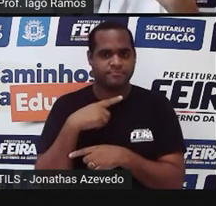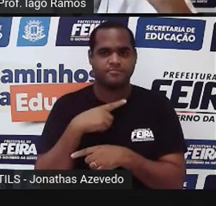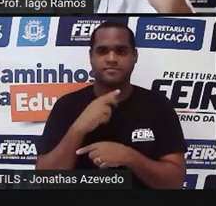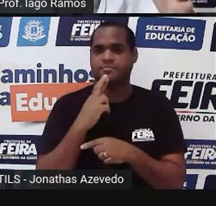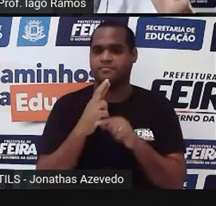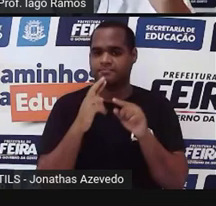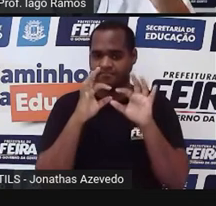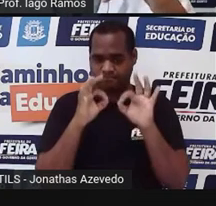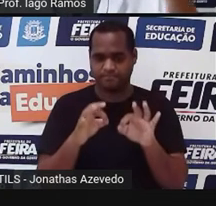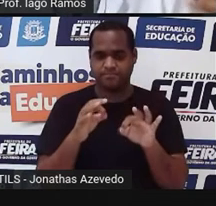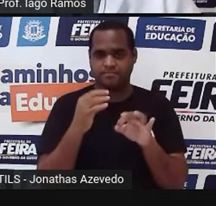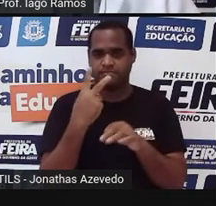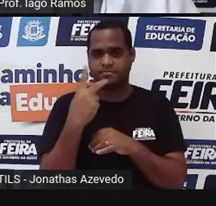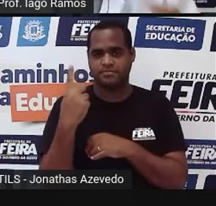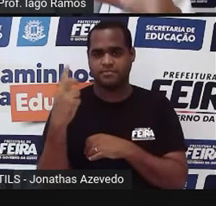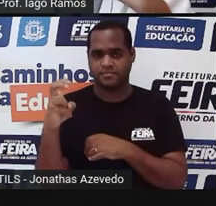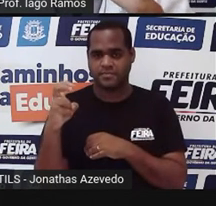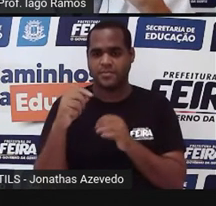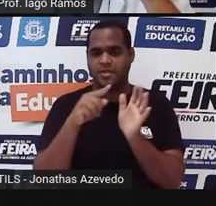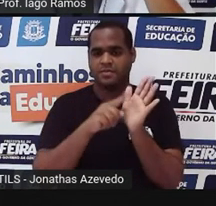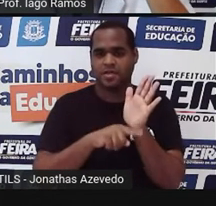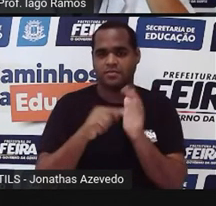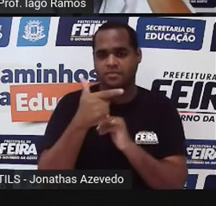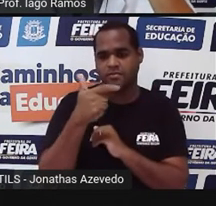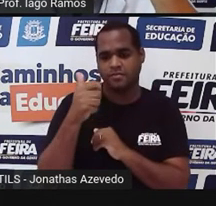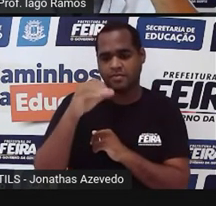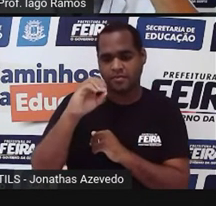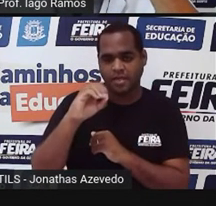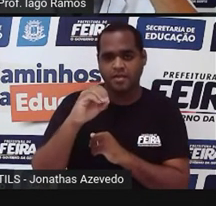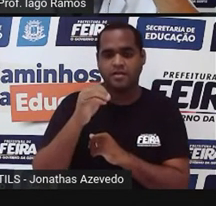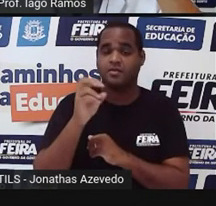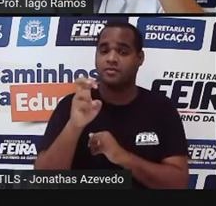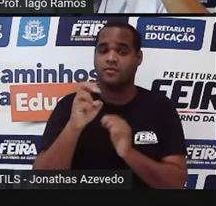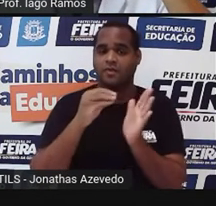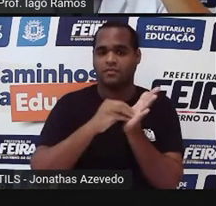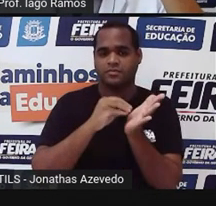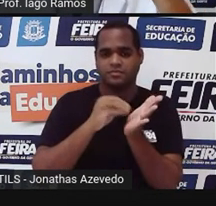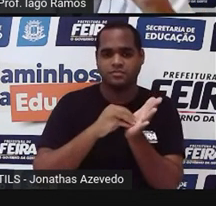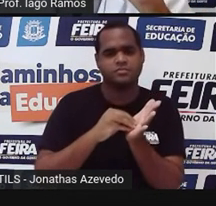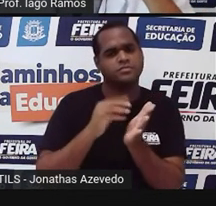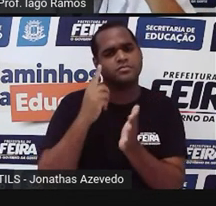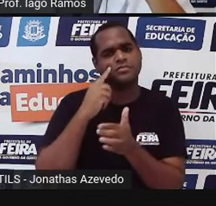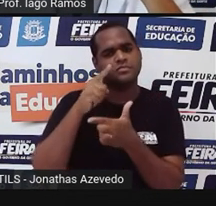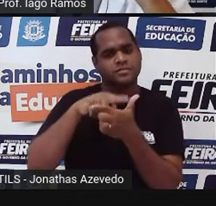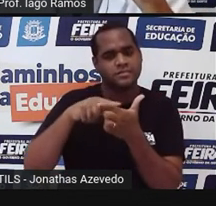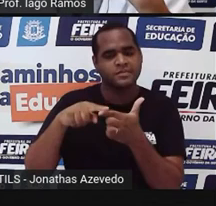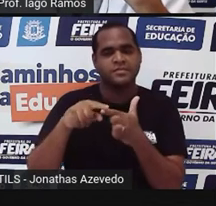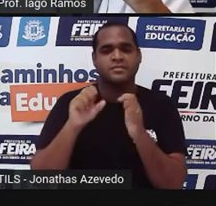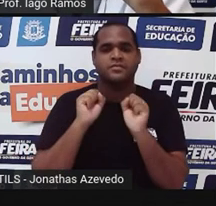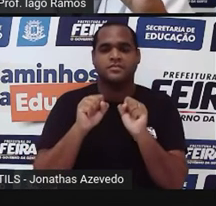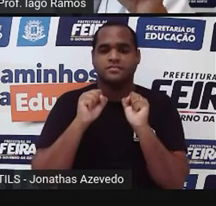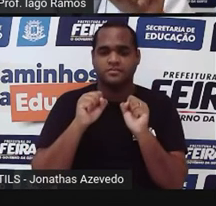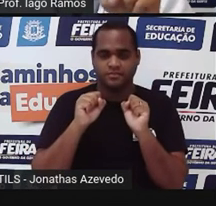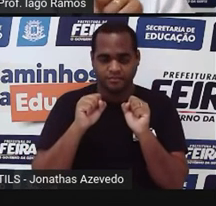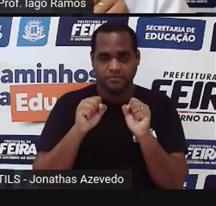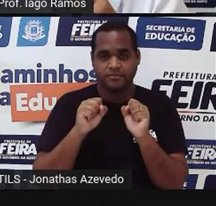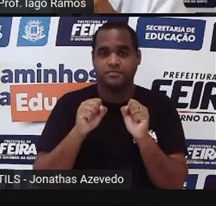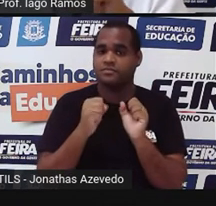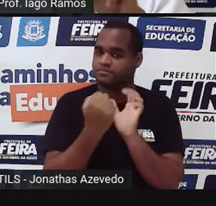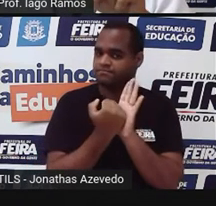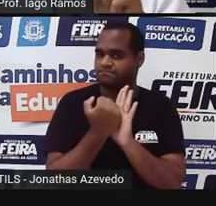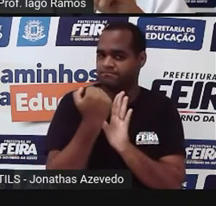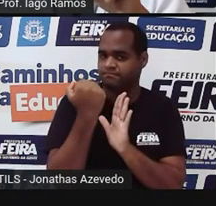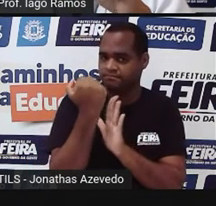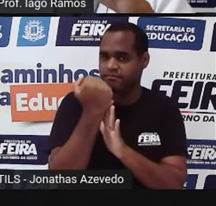subtração. 215 menos 210 sobra 5. Só que eu vou continuar dividindo, Para continuar dividindo, ó. Acrescento